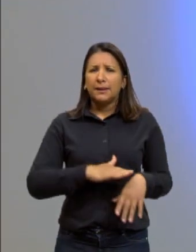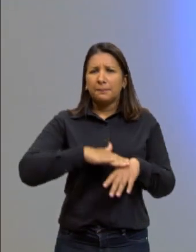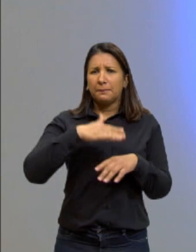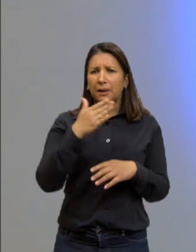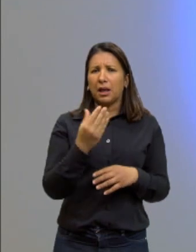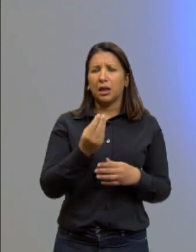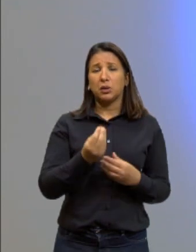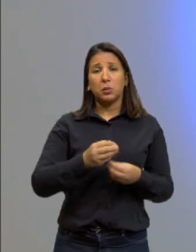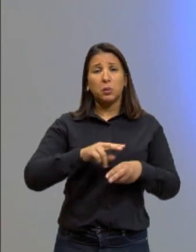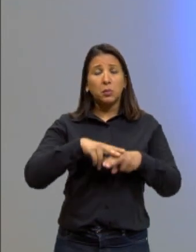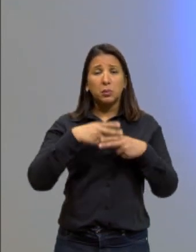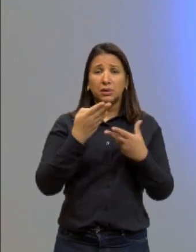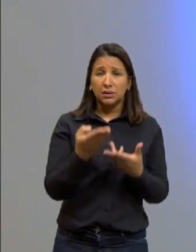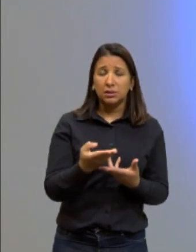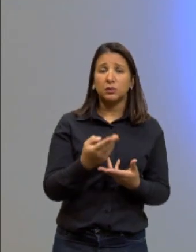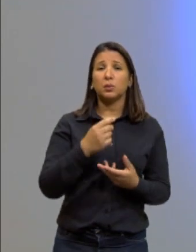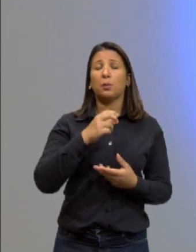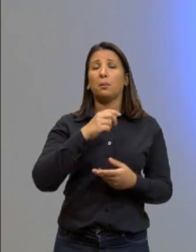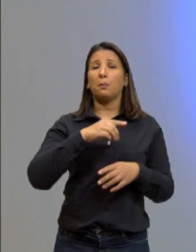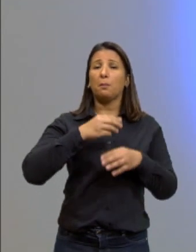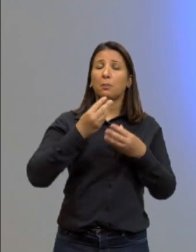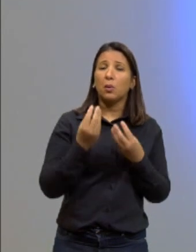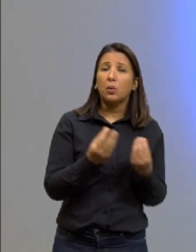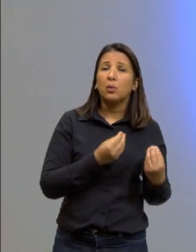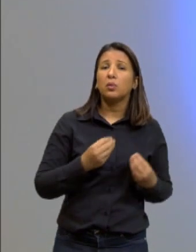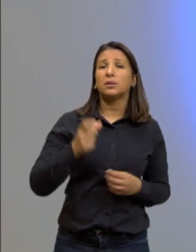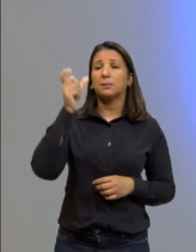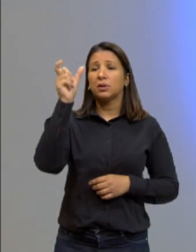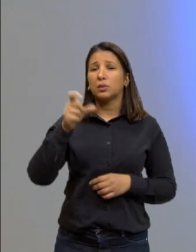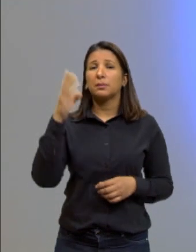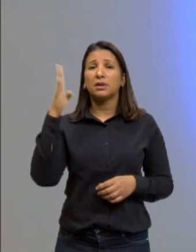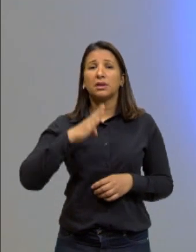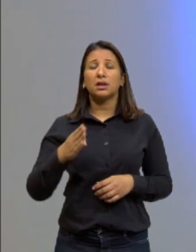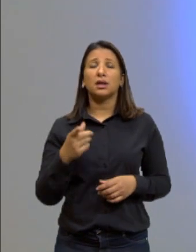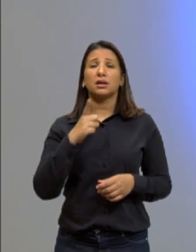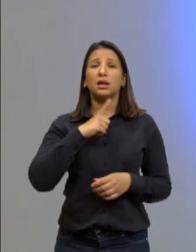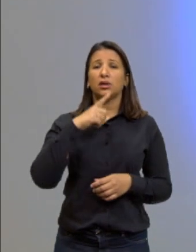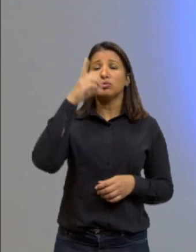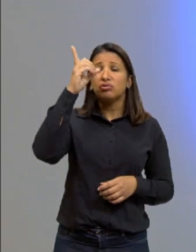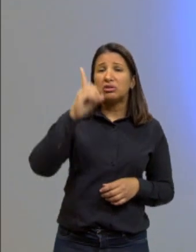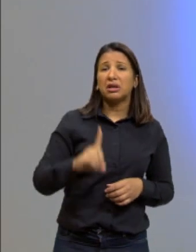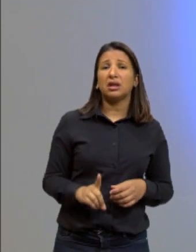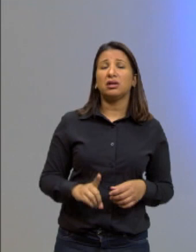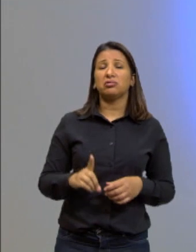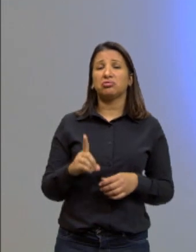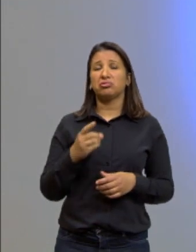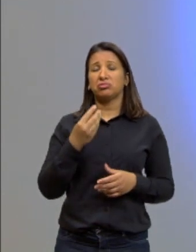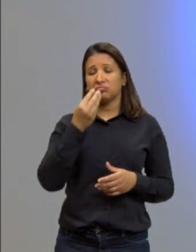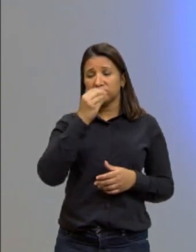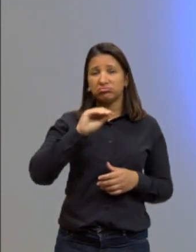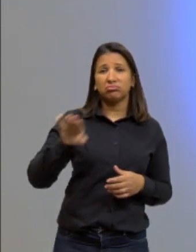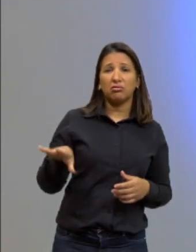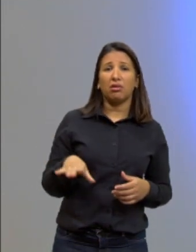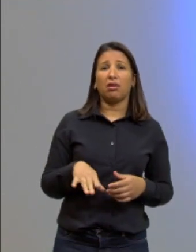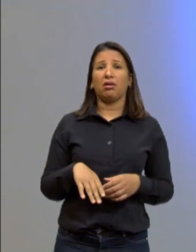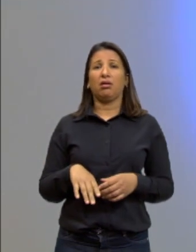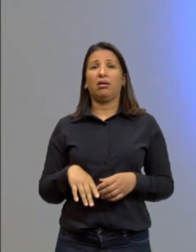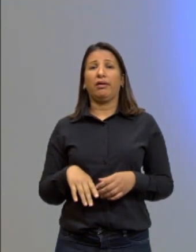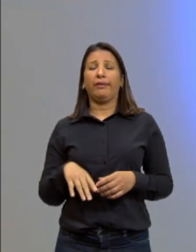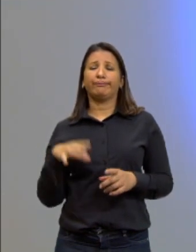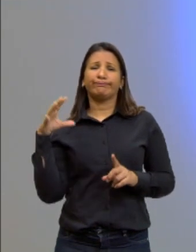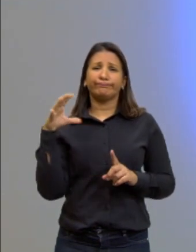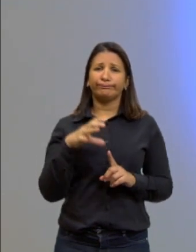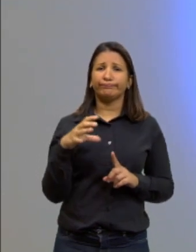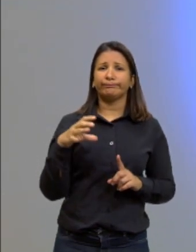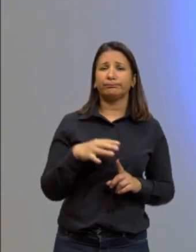com isso muitos brasileiros têm seus direitos feridos, implicando em suas cidadanias,